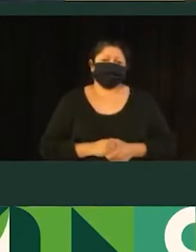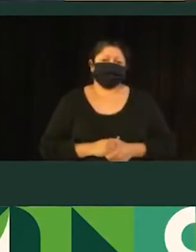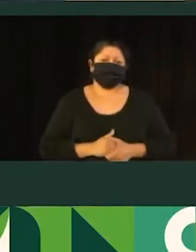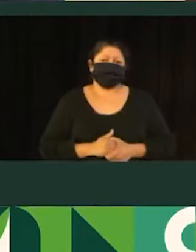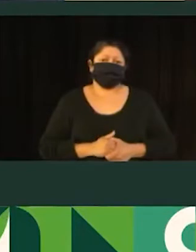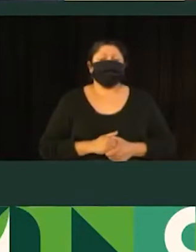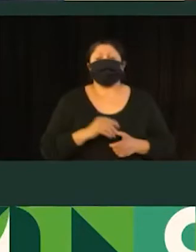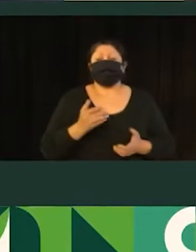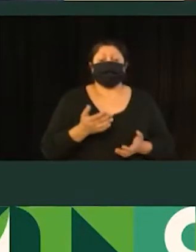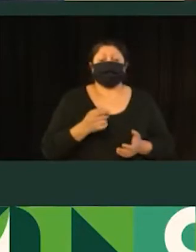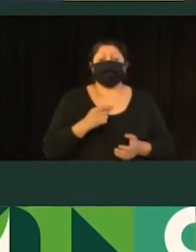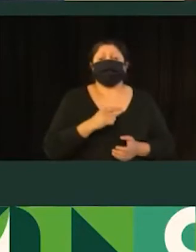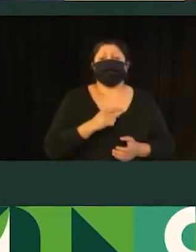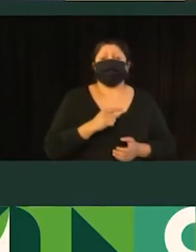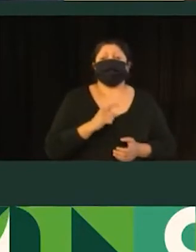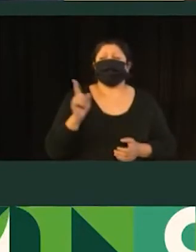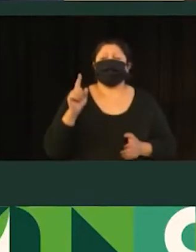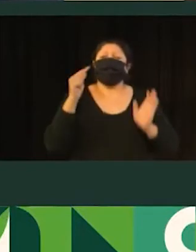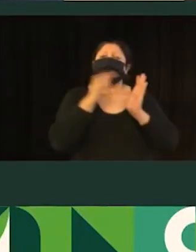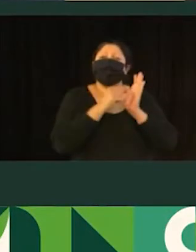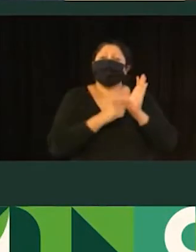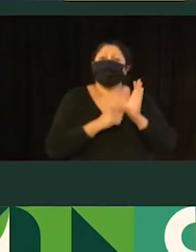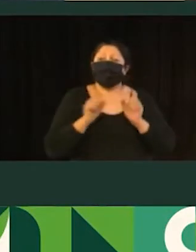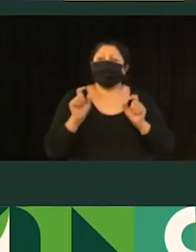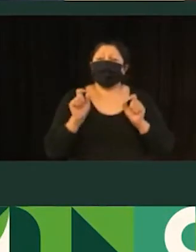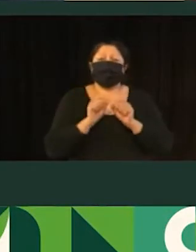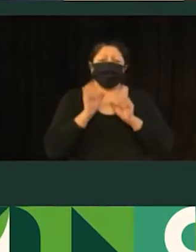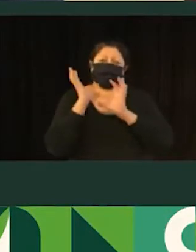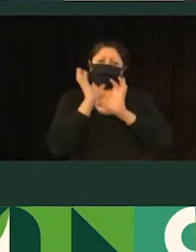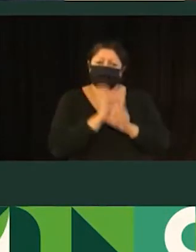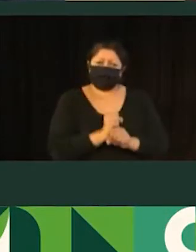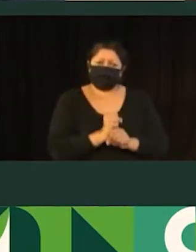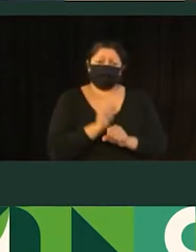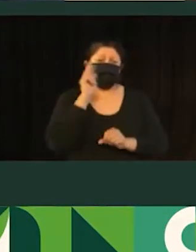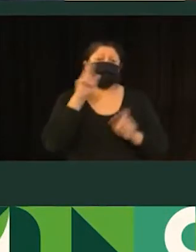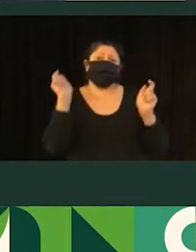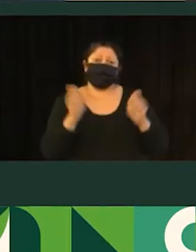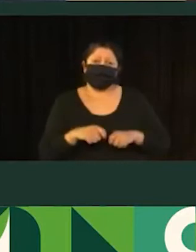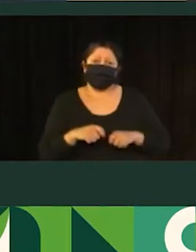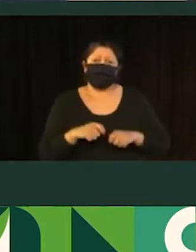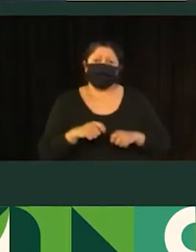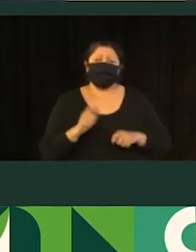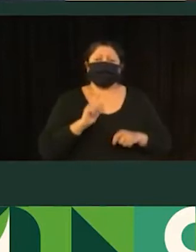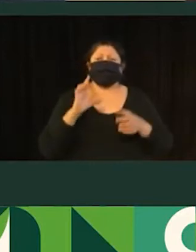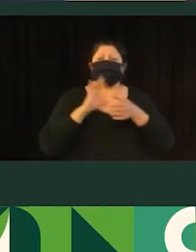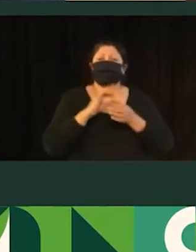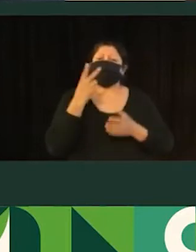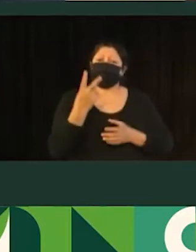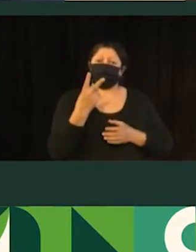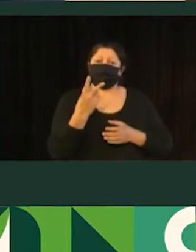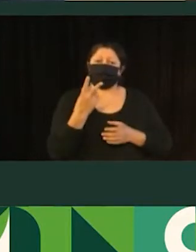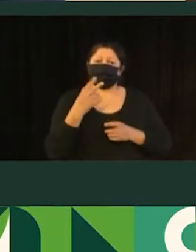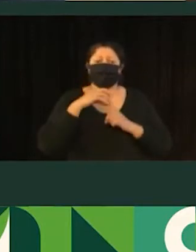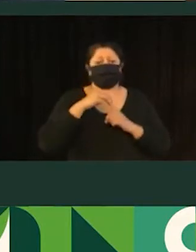Então, aqui, daqueles pontos que foram feitas contagens, a gente pode ver duas conexões principais entre